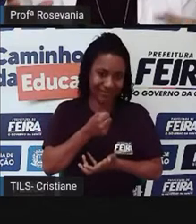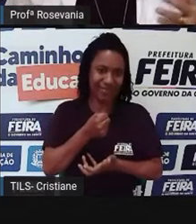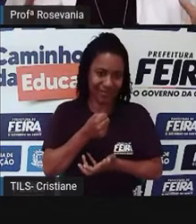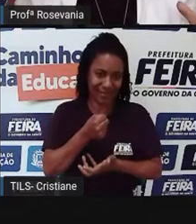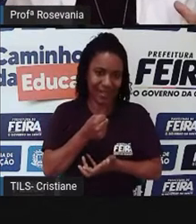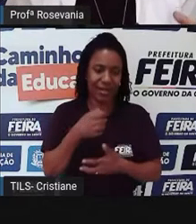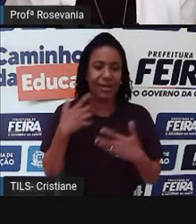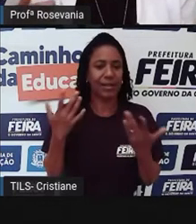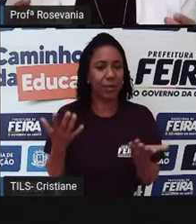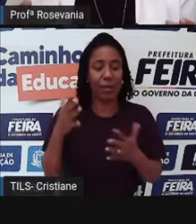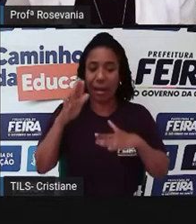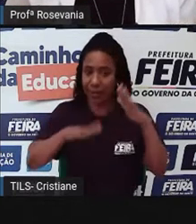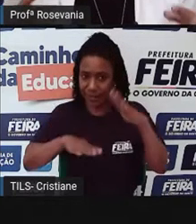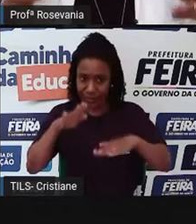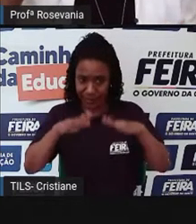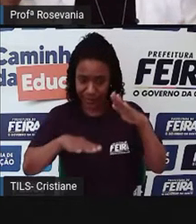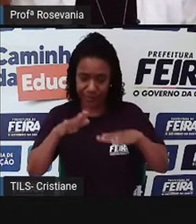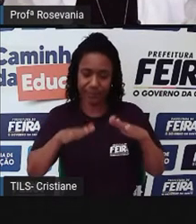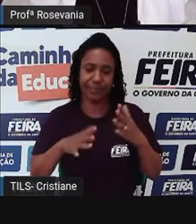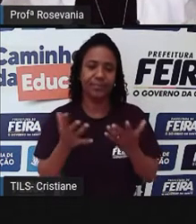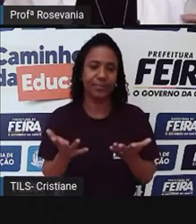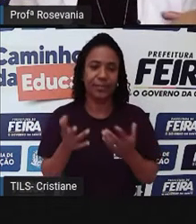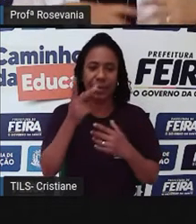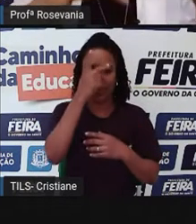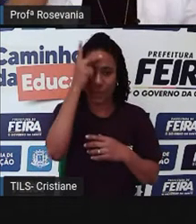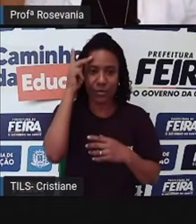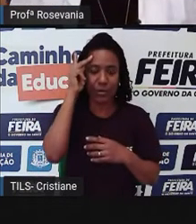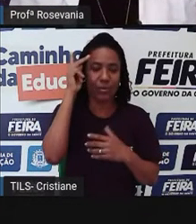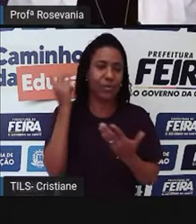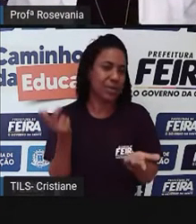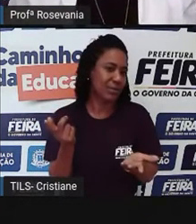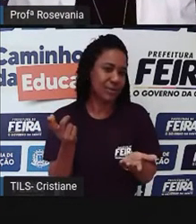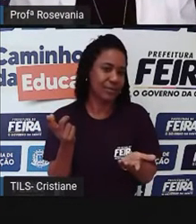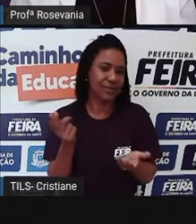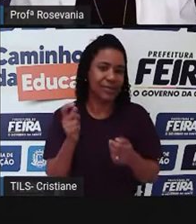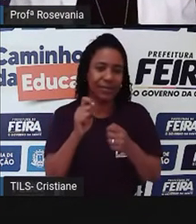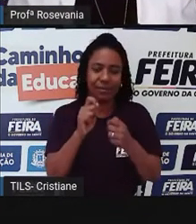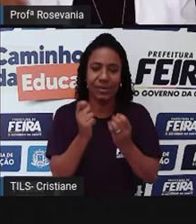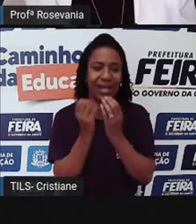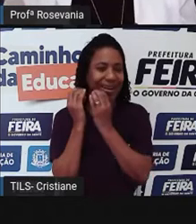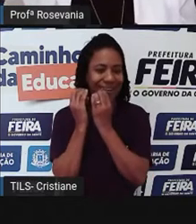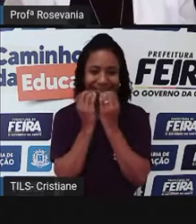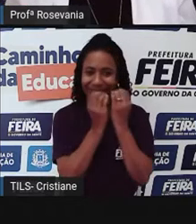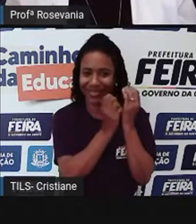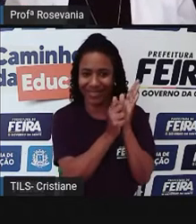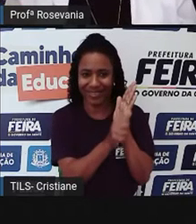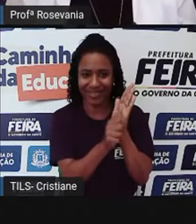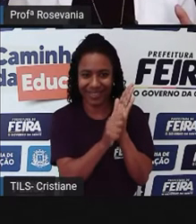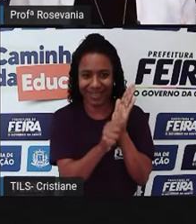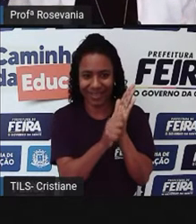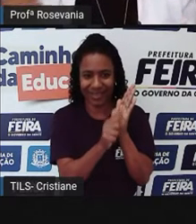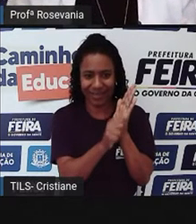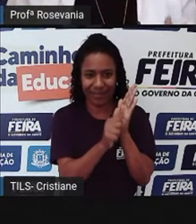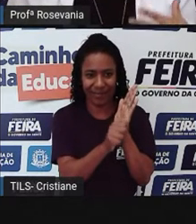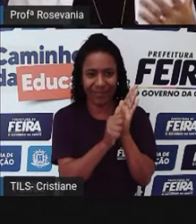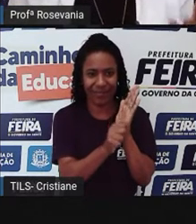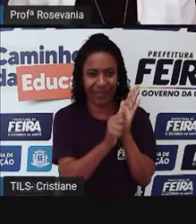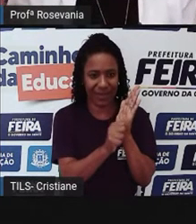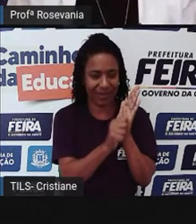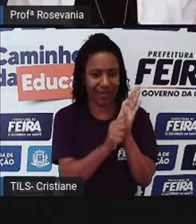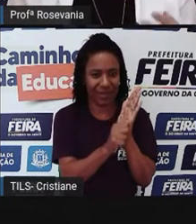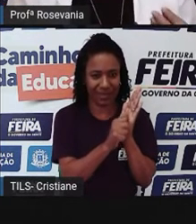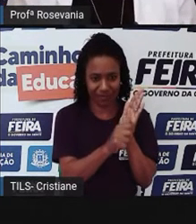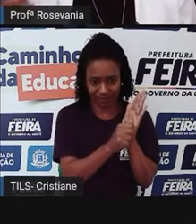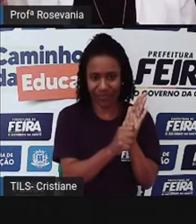disparidade às vezes. Por exemplo, a pessoa que produzia um saco de milho e precisava de uma cadeira, o artesão levava